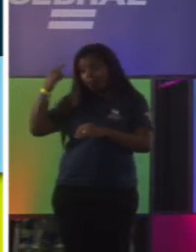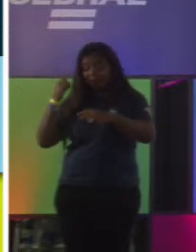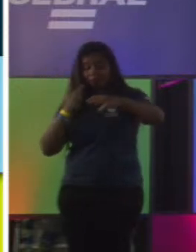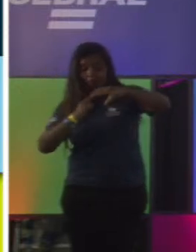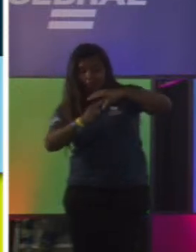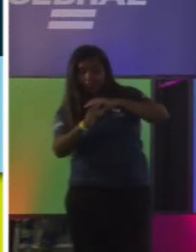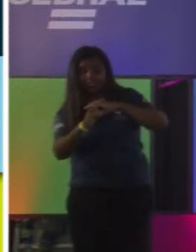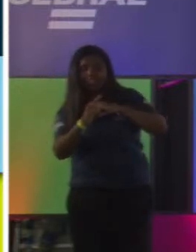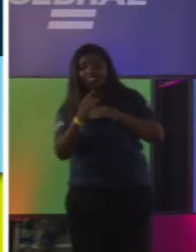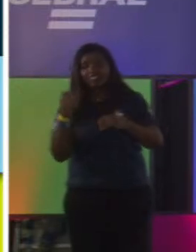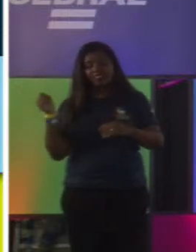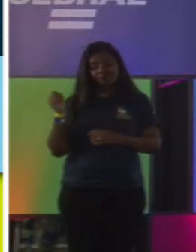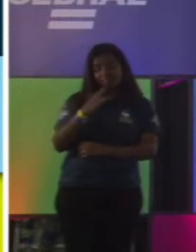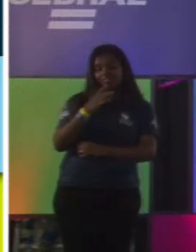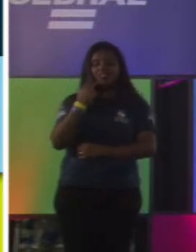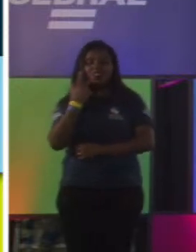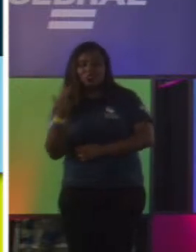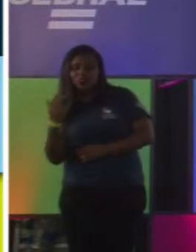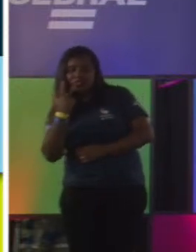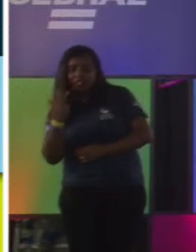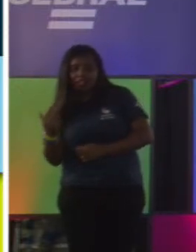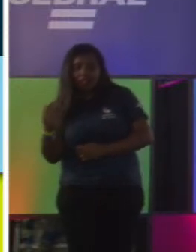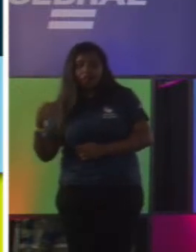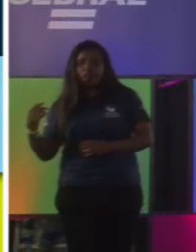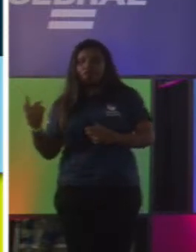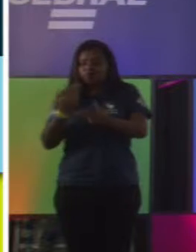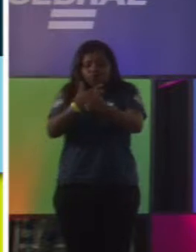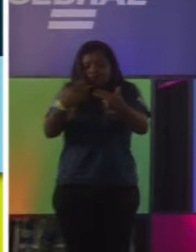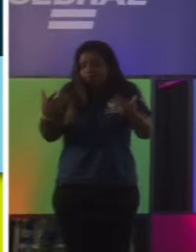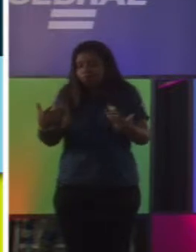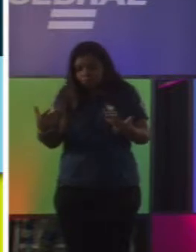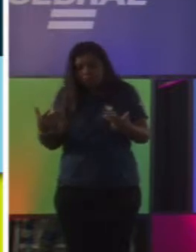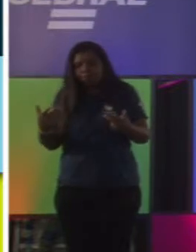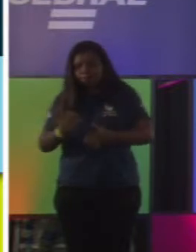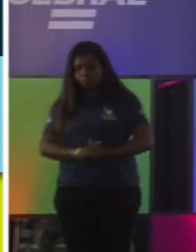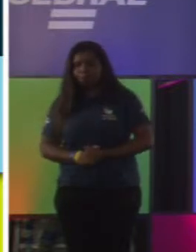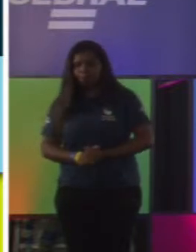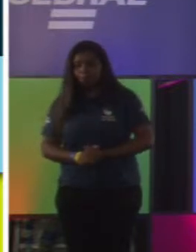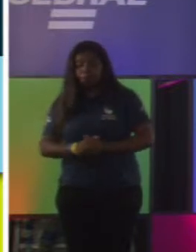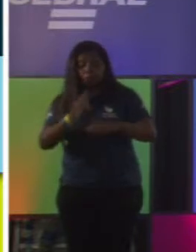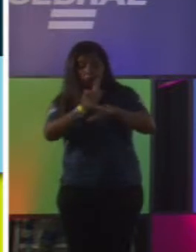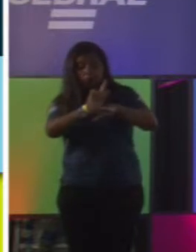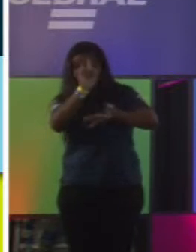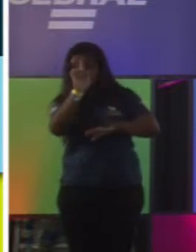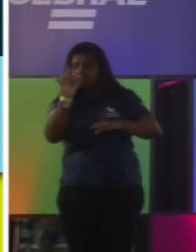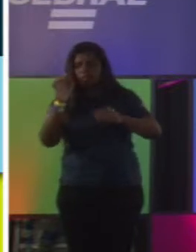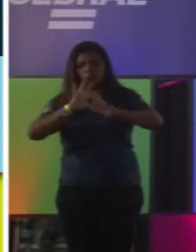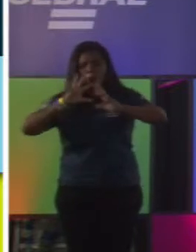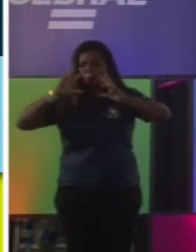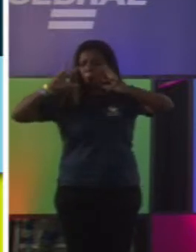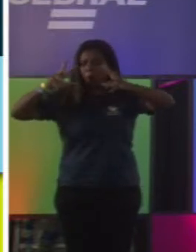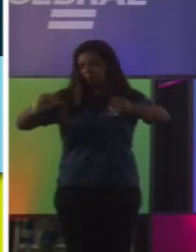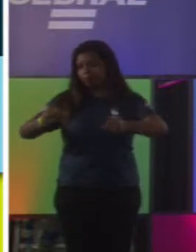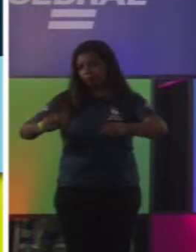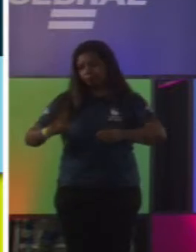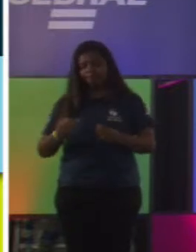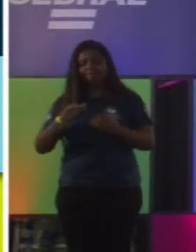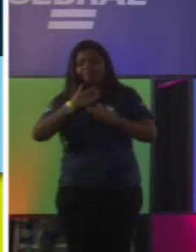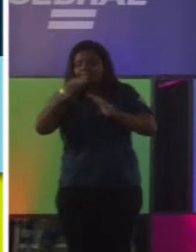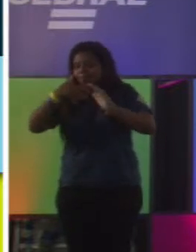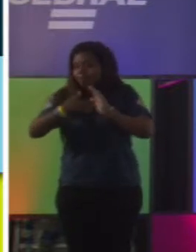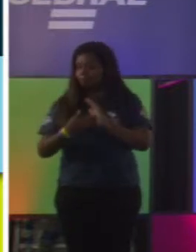nova, que tem coisas novas, tem outras questões, a loja precisava de uma gestão completa disso e não só essa entrega.